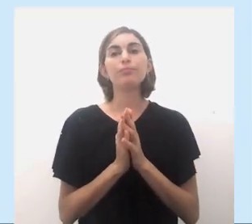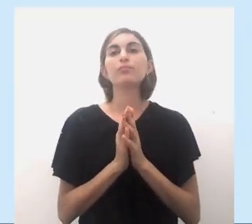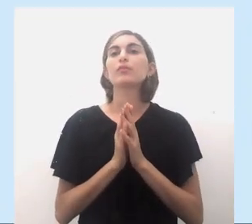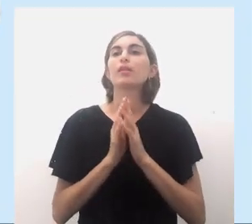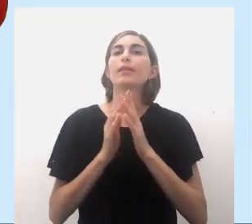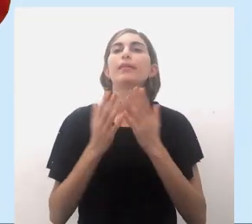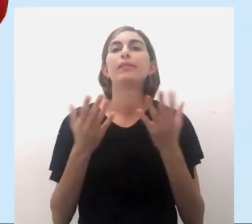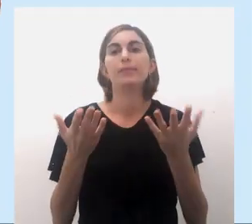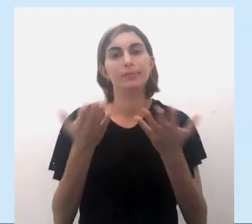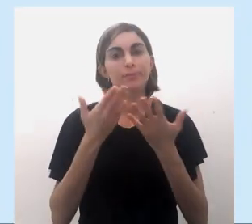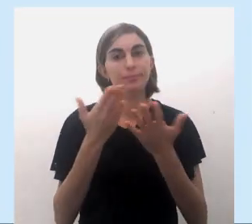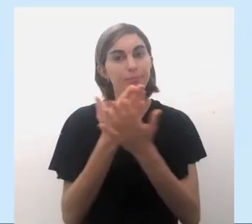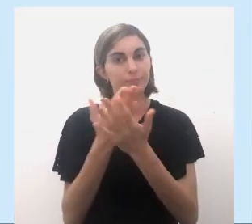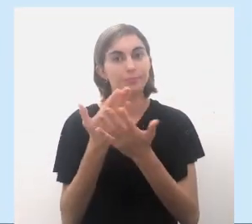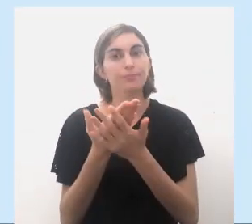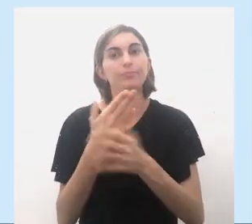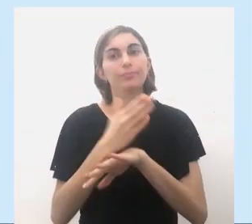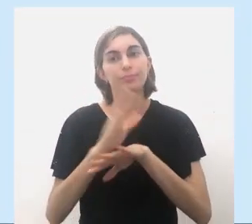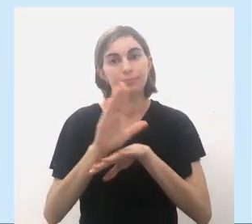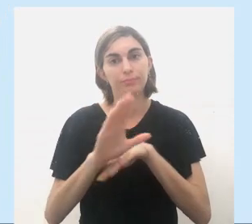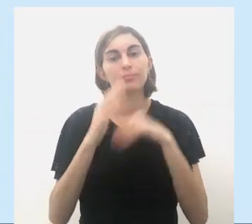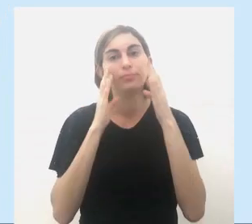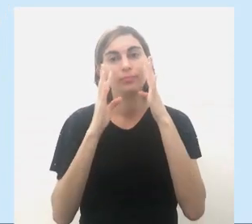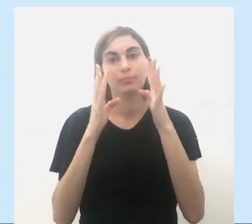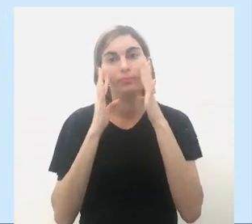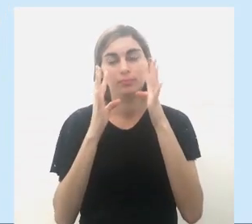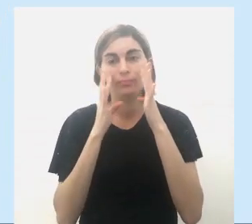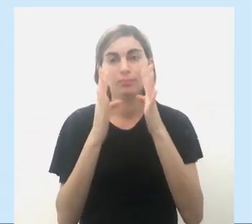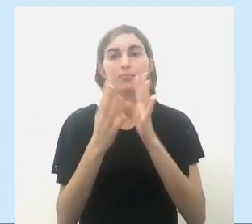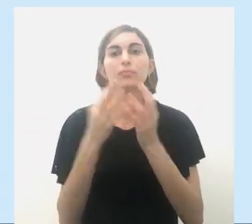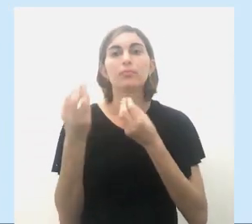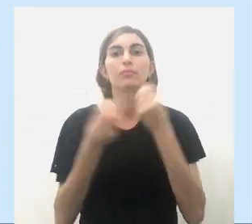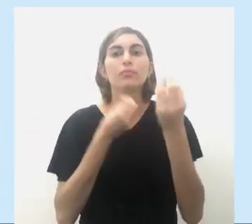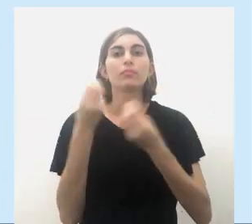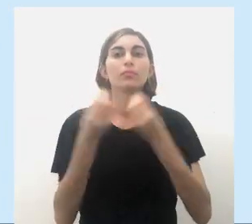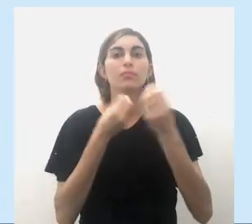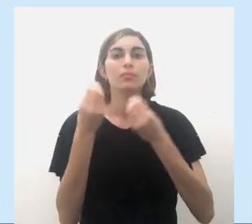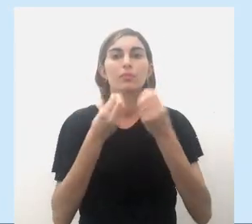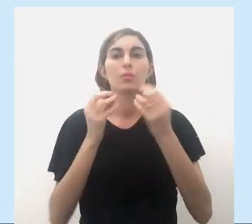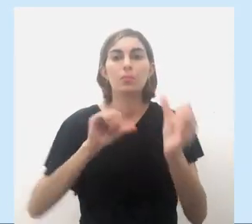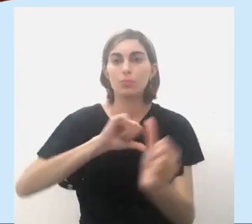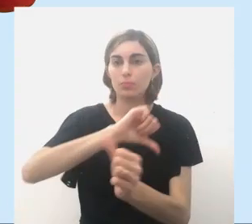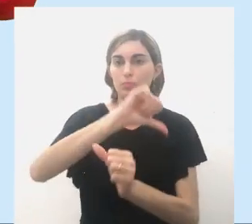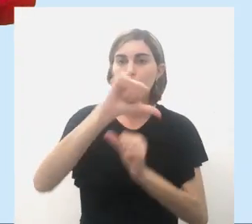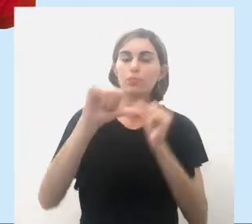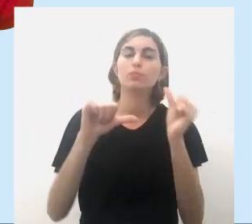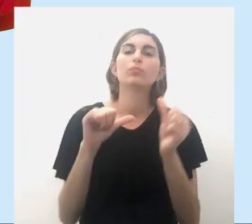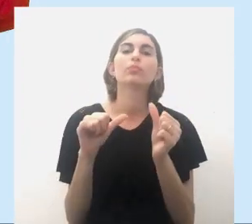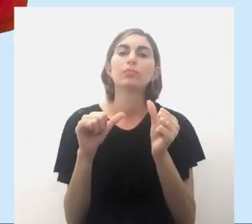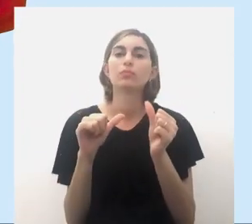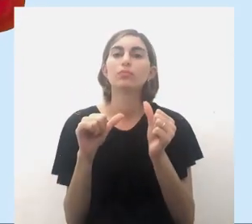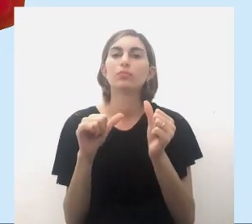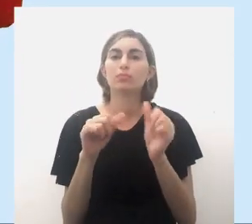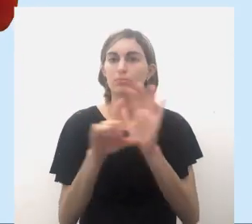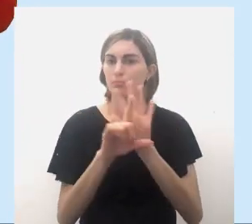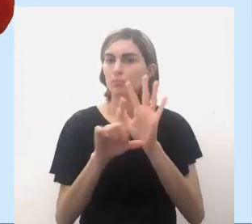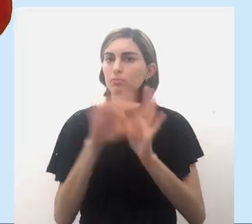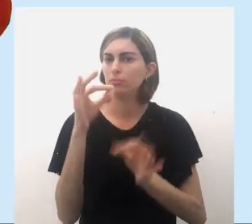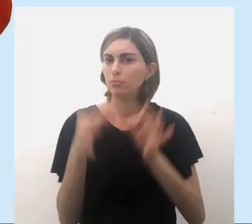prezado e prezada, Cuxista, preste atenção de como eles se transformaram